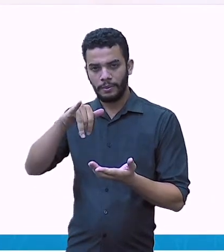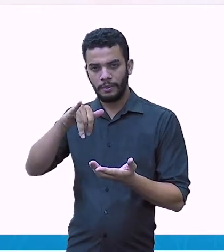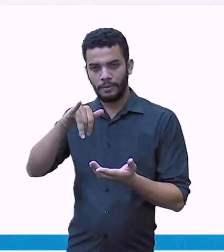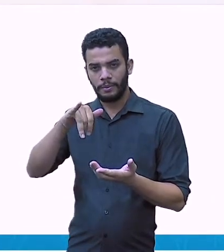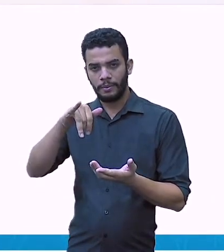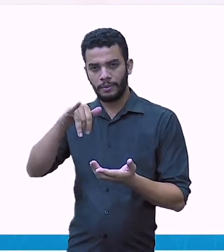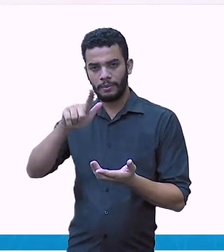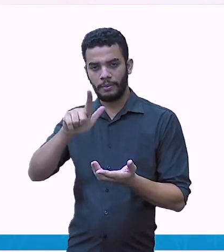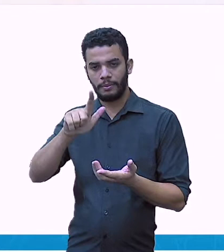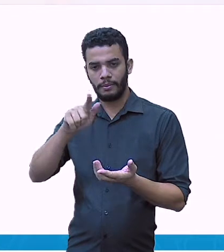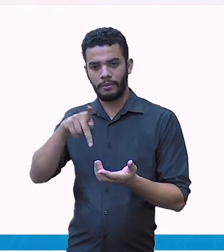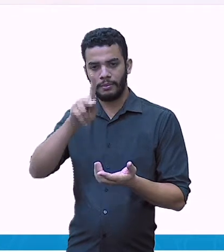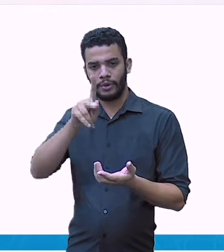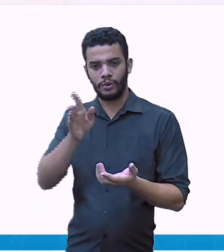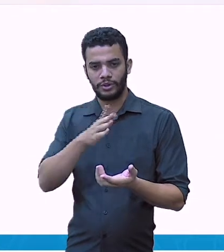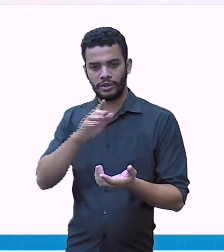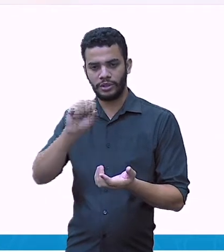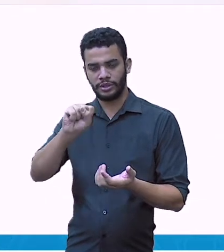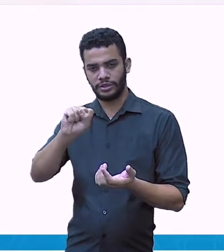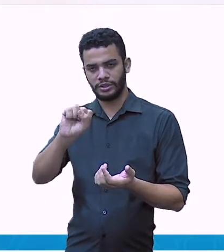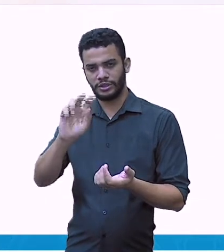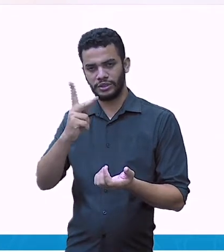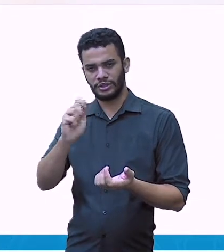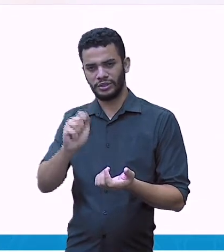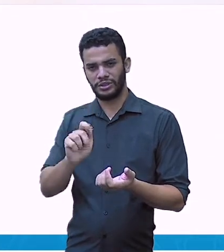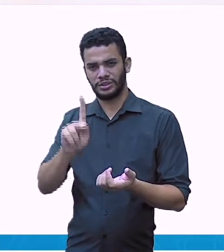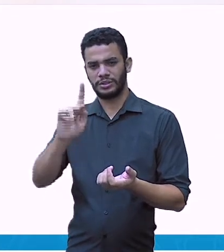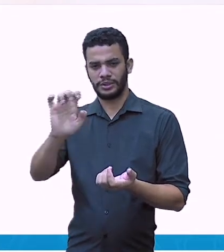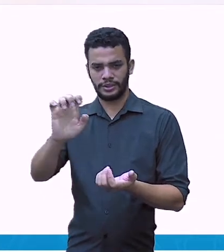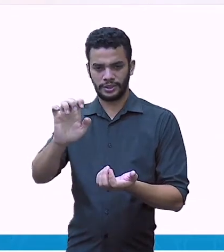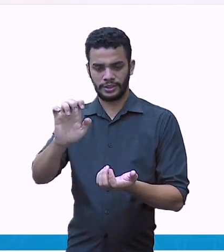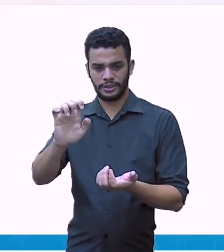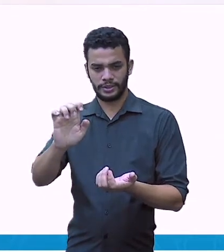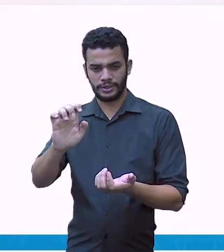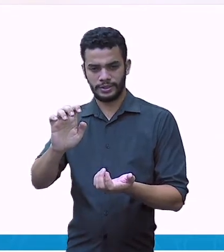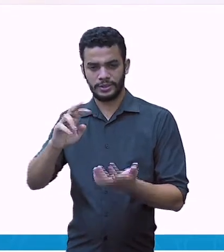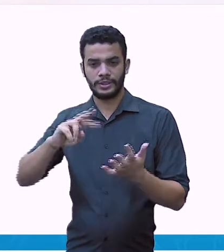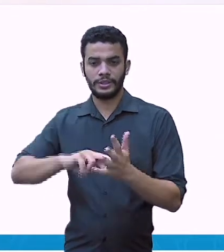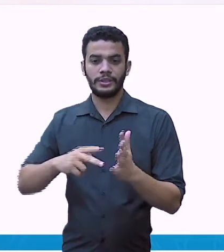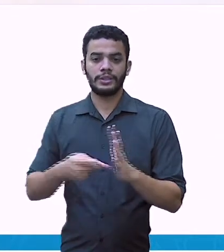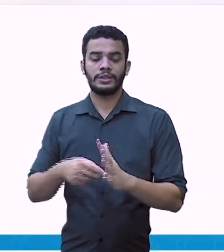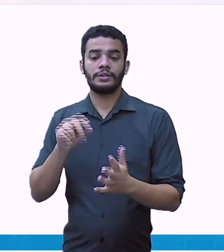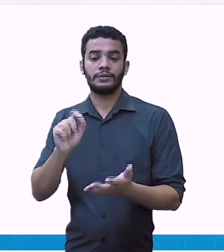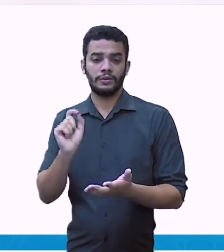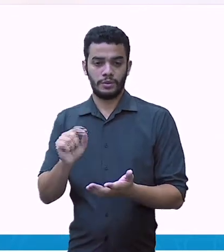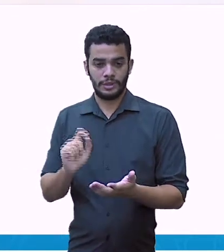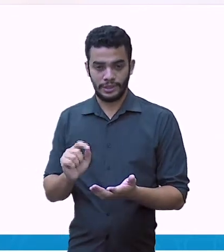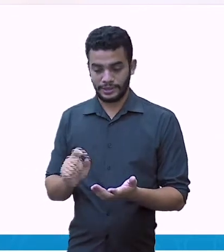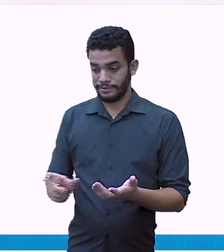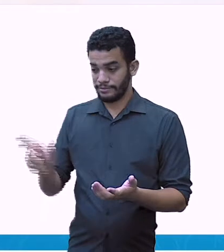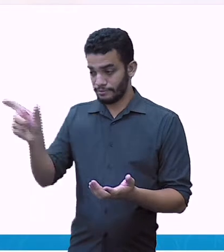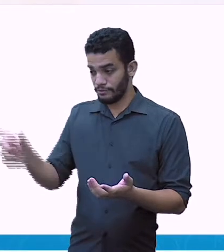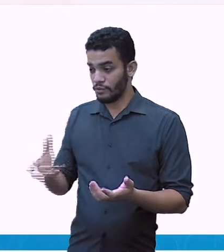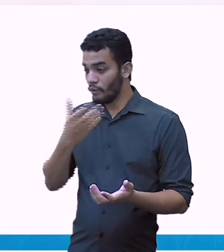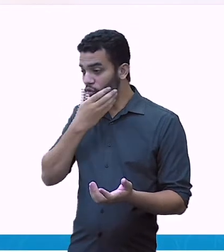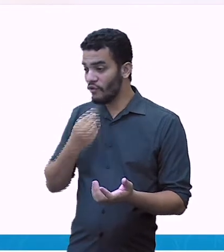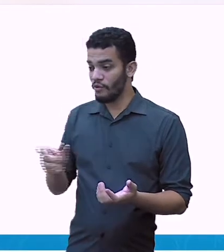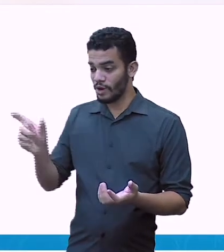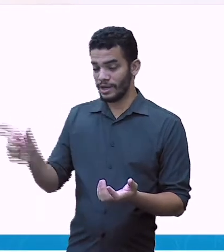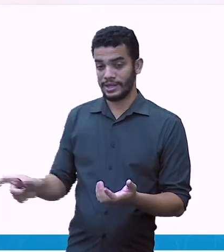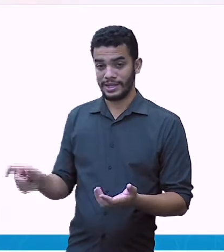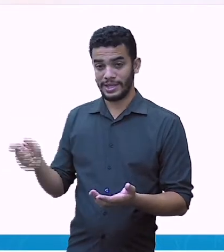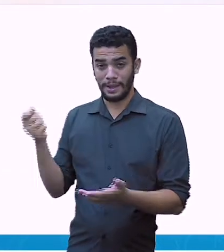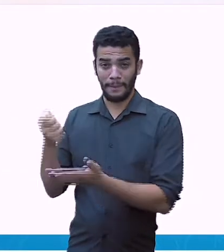sorvete. Então, quanto Daniel gastou a mais que Ana na lanchonete? Primeiro, para eu resolver aqui, eu preciso